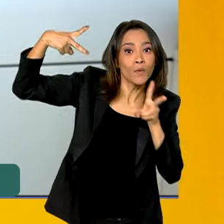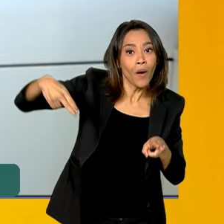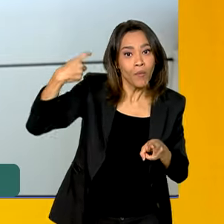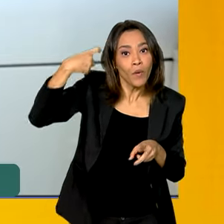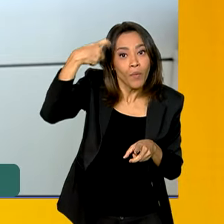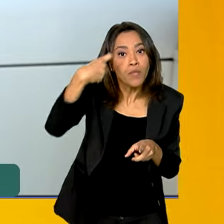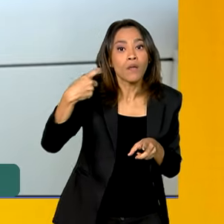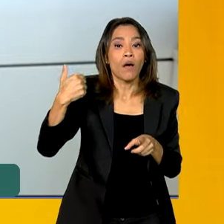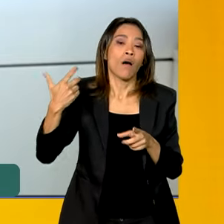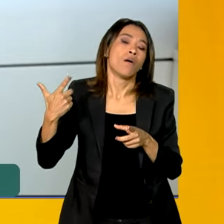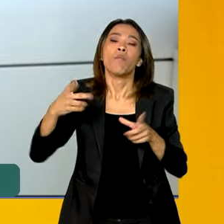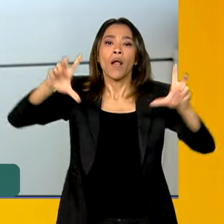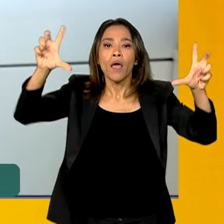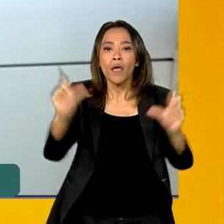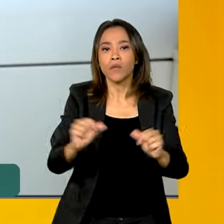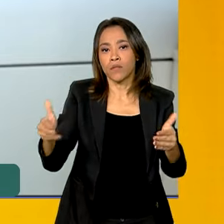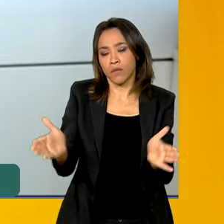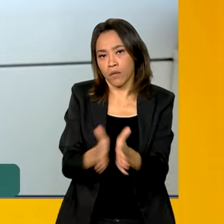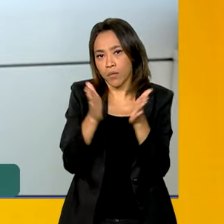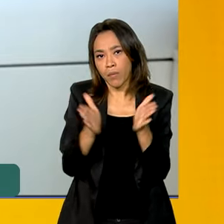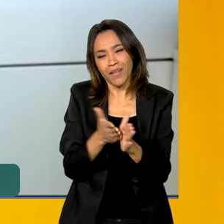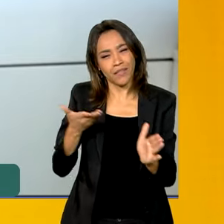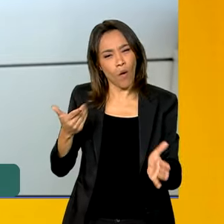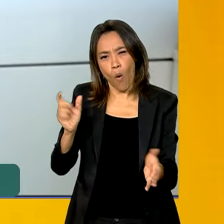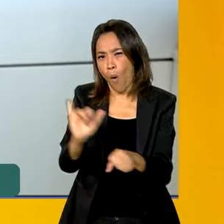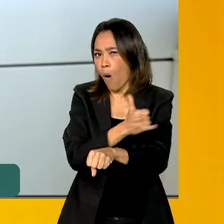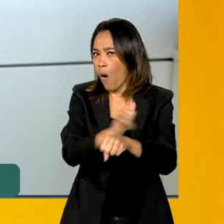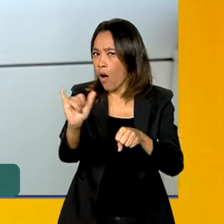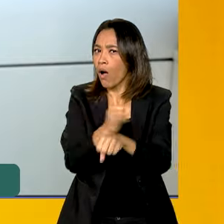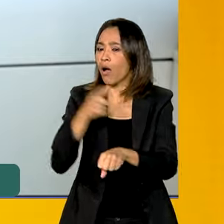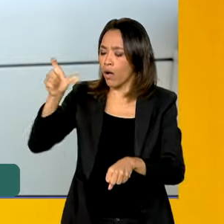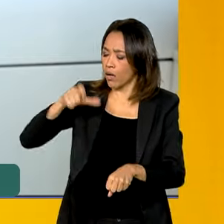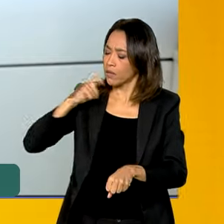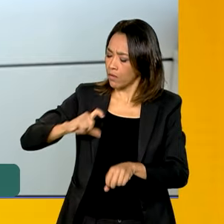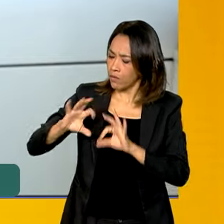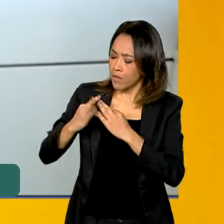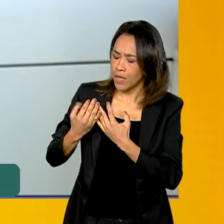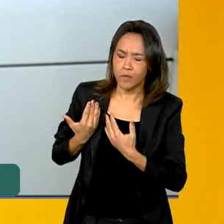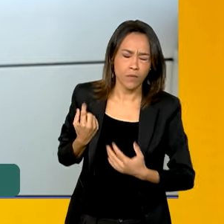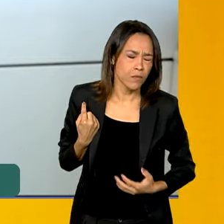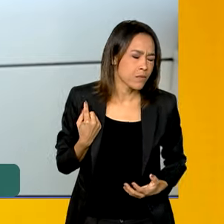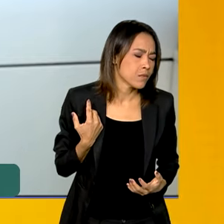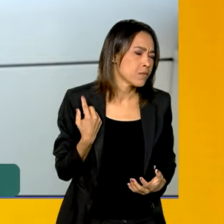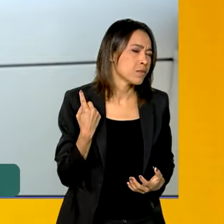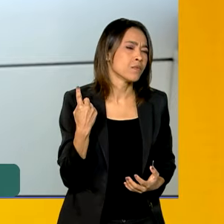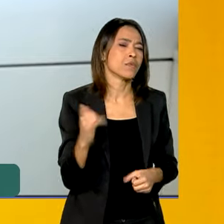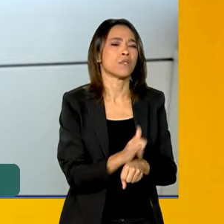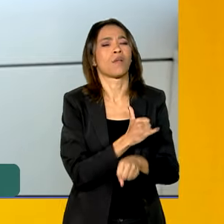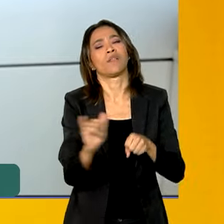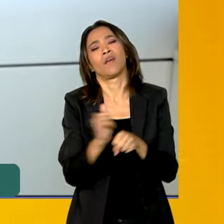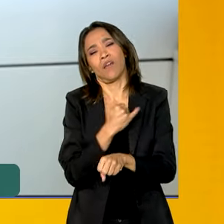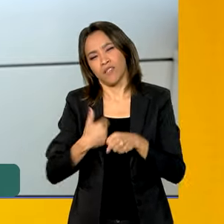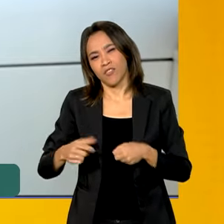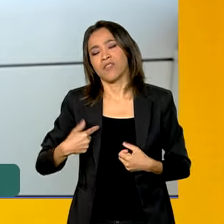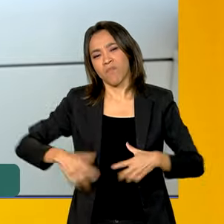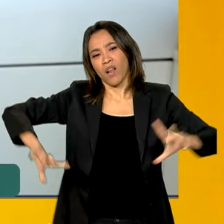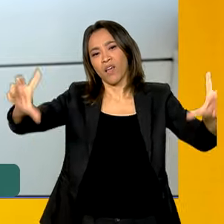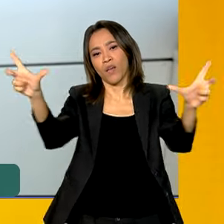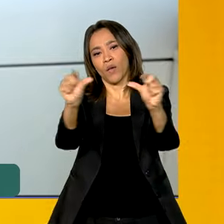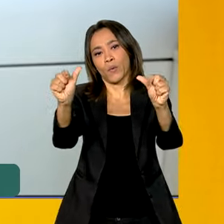pobreza, o Bolsa Família, ele é um dos aspectos que ajuda muito nesse enfrentamento à fome e às